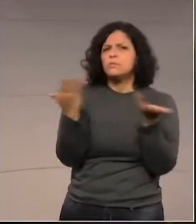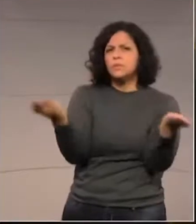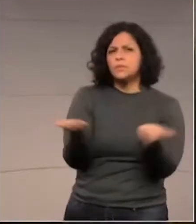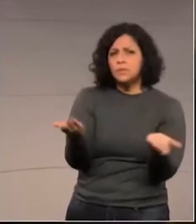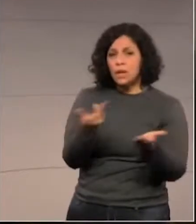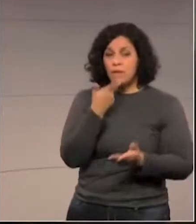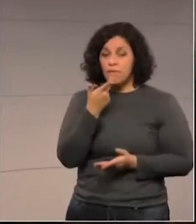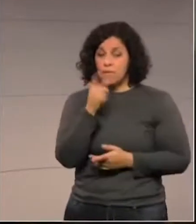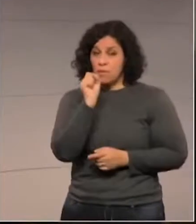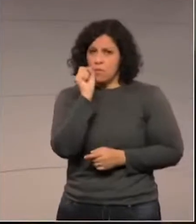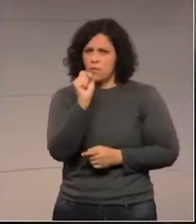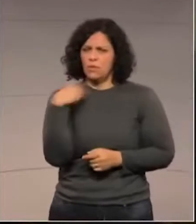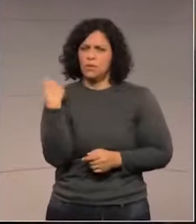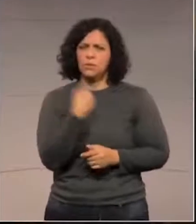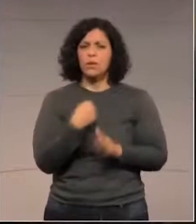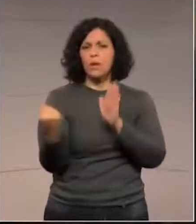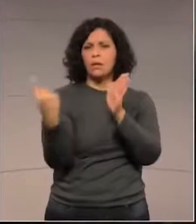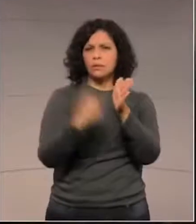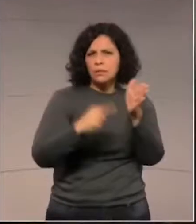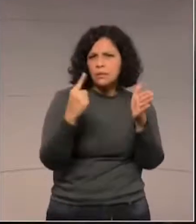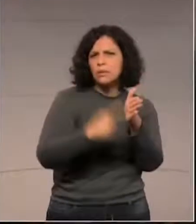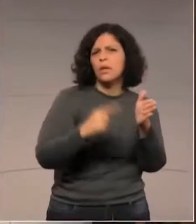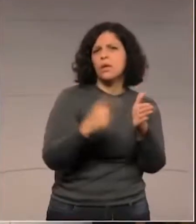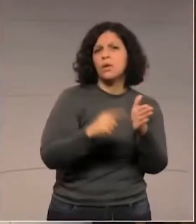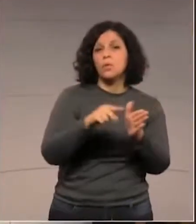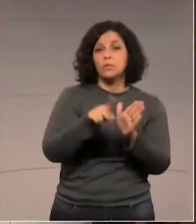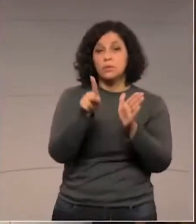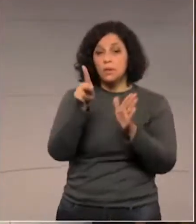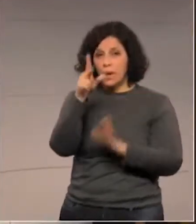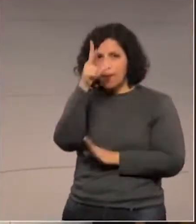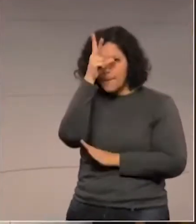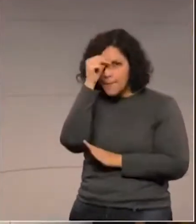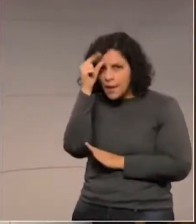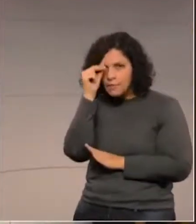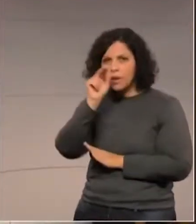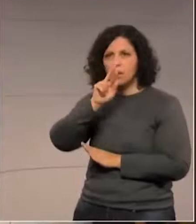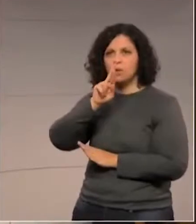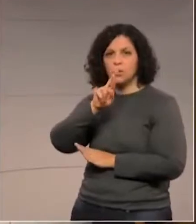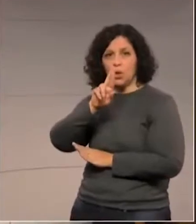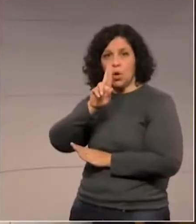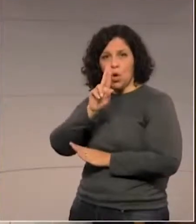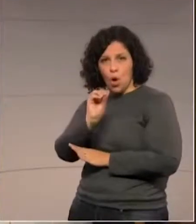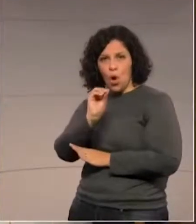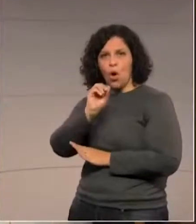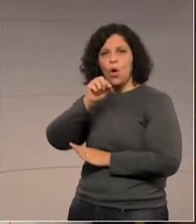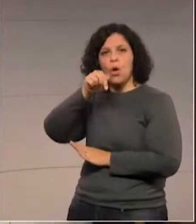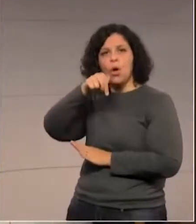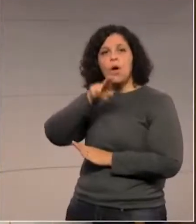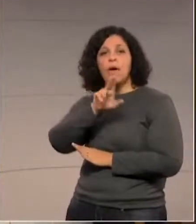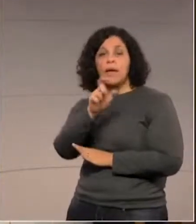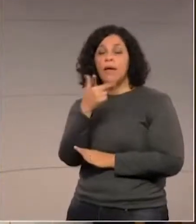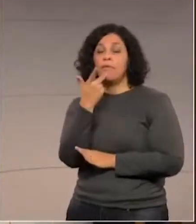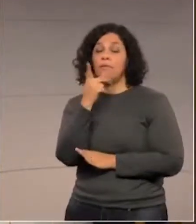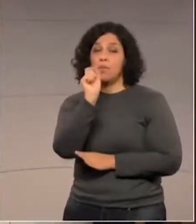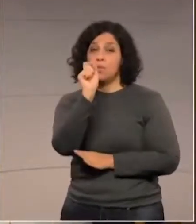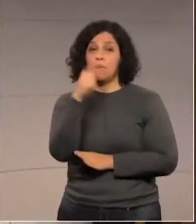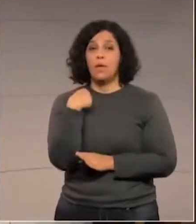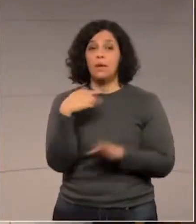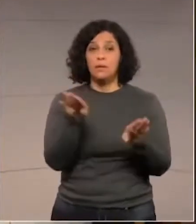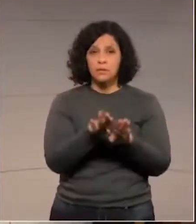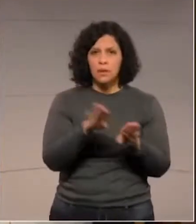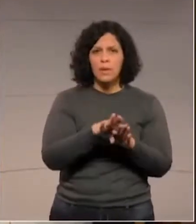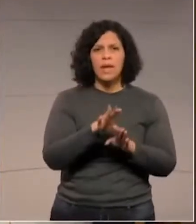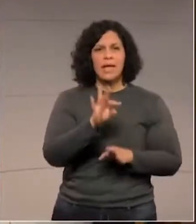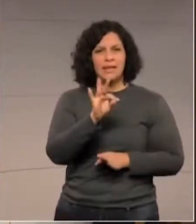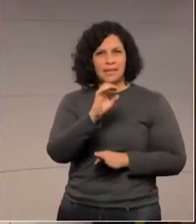é fazer essa denúncia. O prefeito Marcelo Roque, com quem eu me encontrei, disse que através de um TAC com a TCP, o